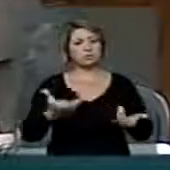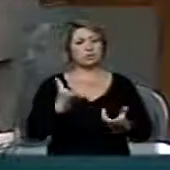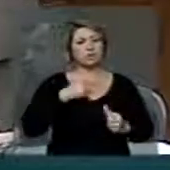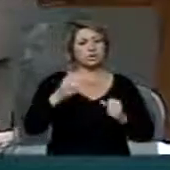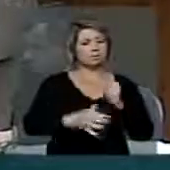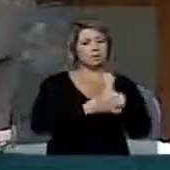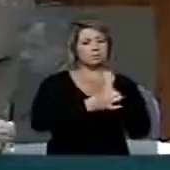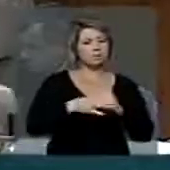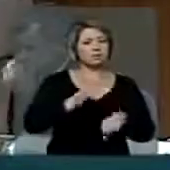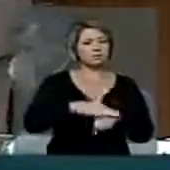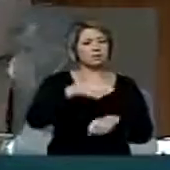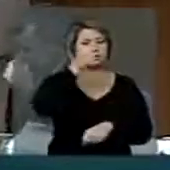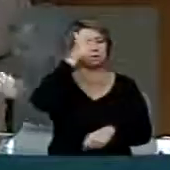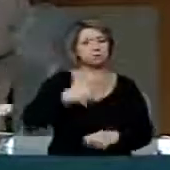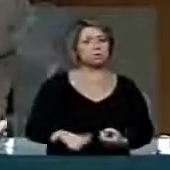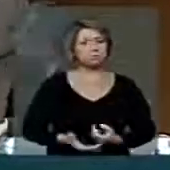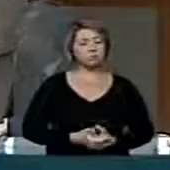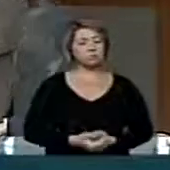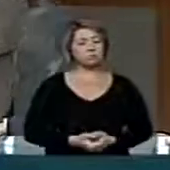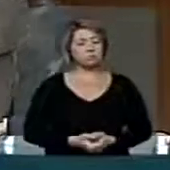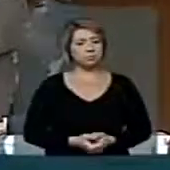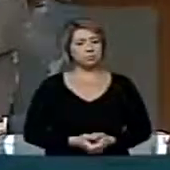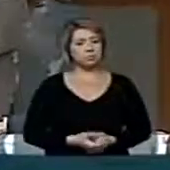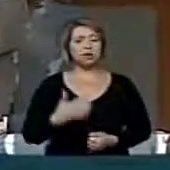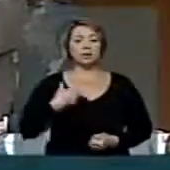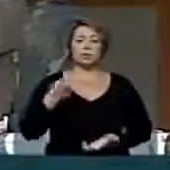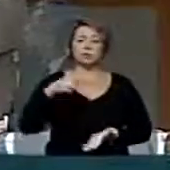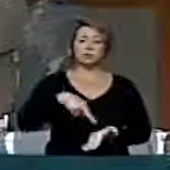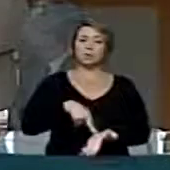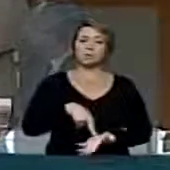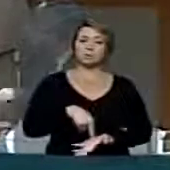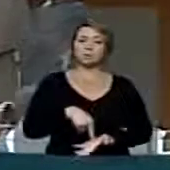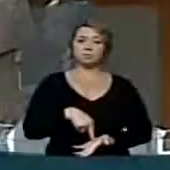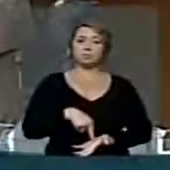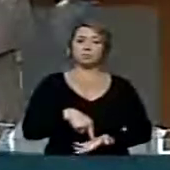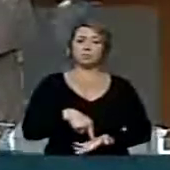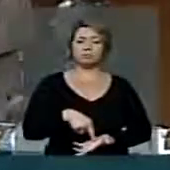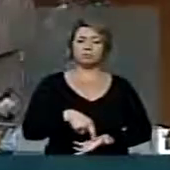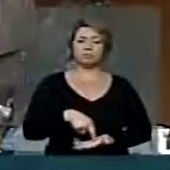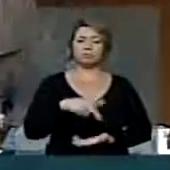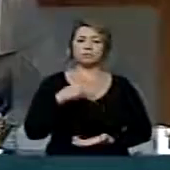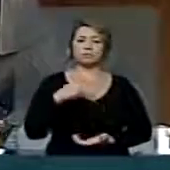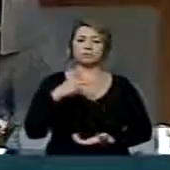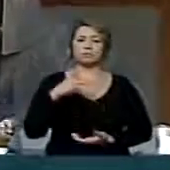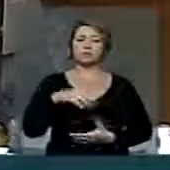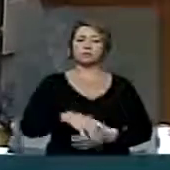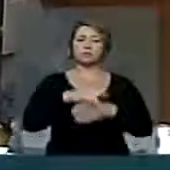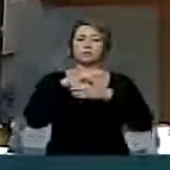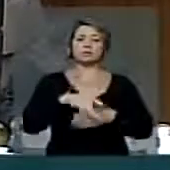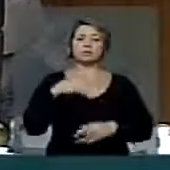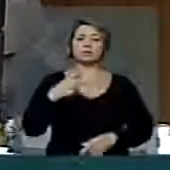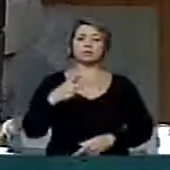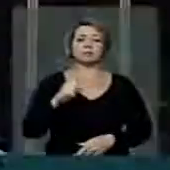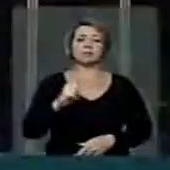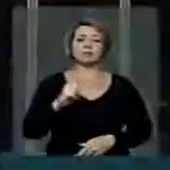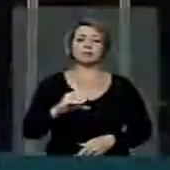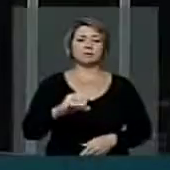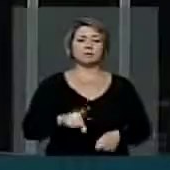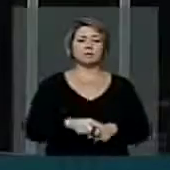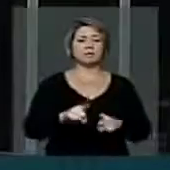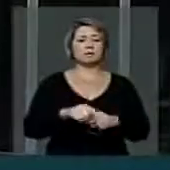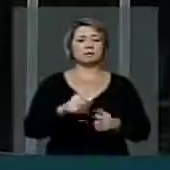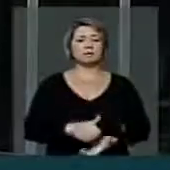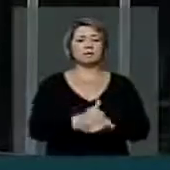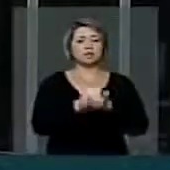pública de melhor qualidade. Mas, senhor Presidente, ocupo a tribuna, enquanto líder do PSC, para trazer o nosso total